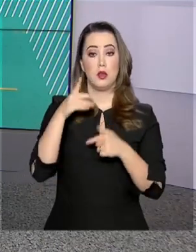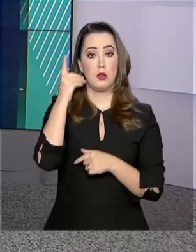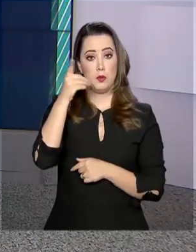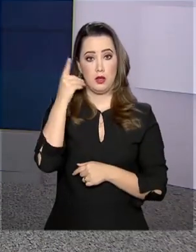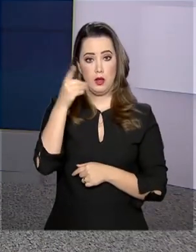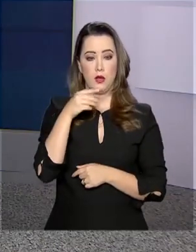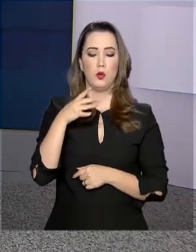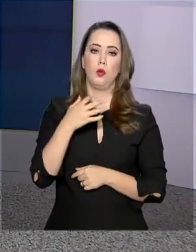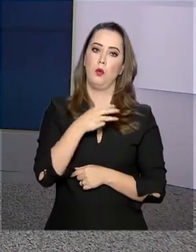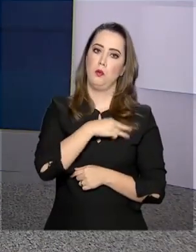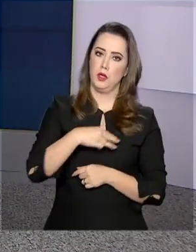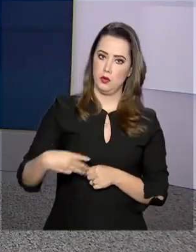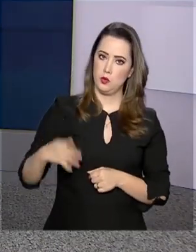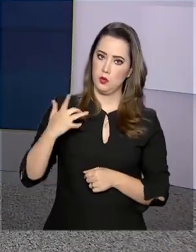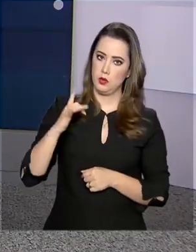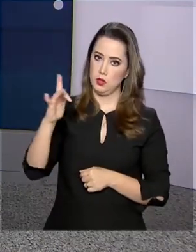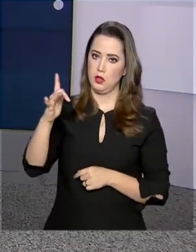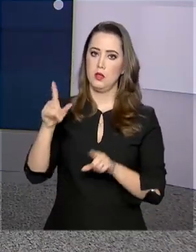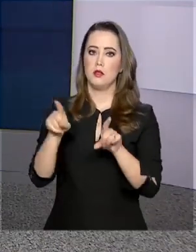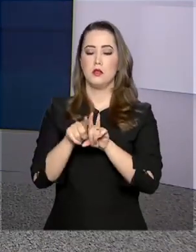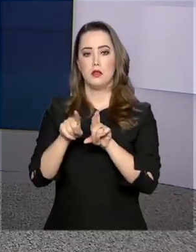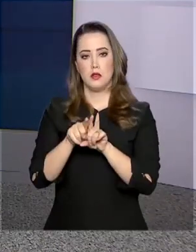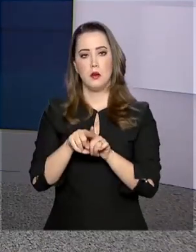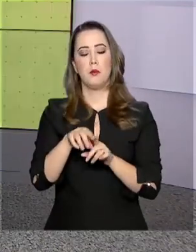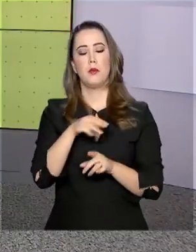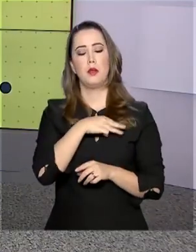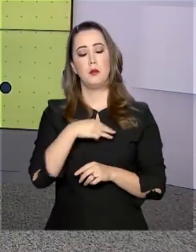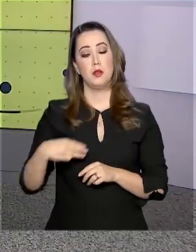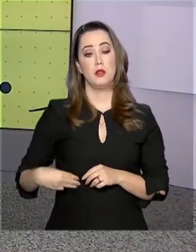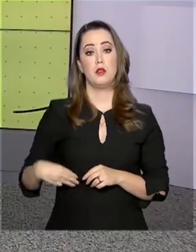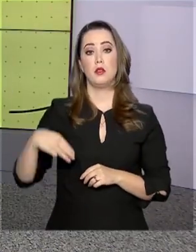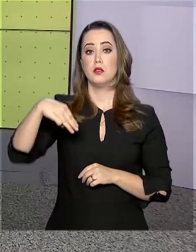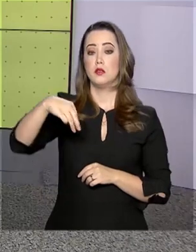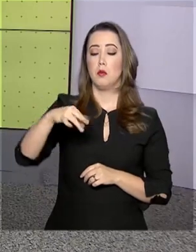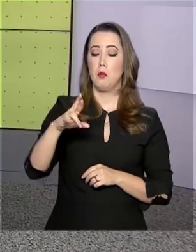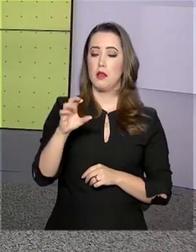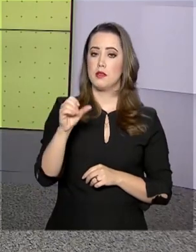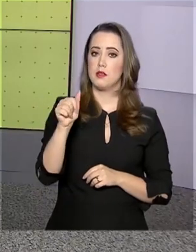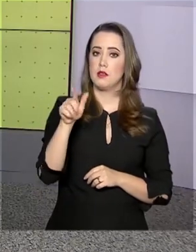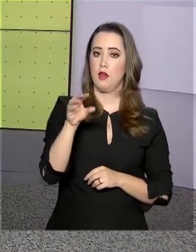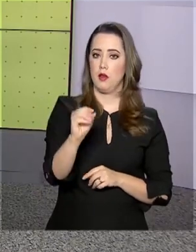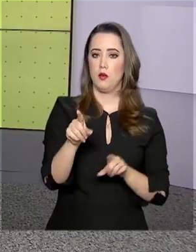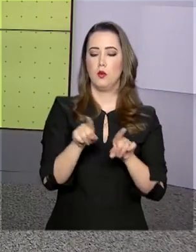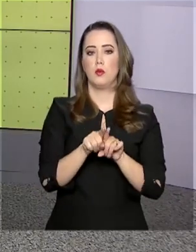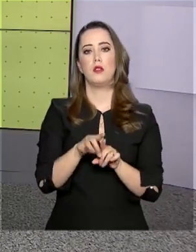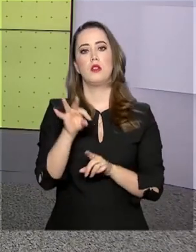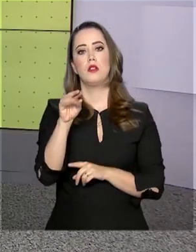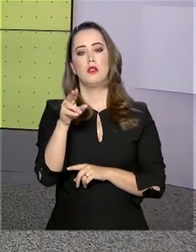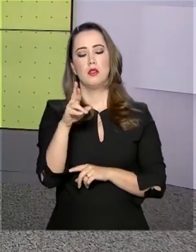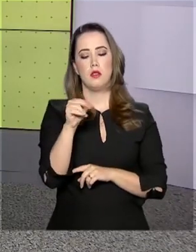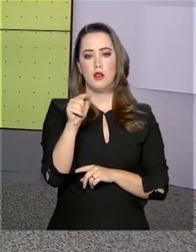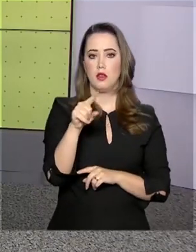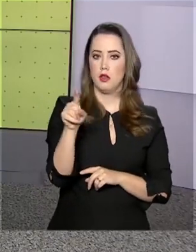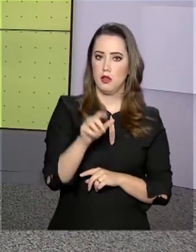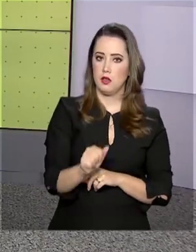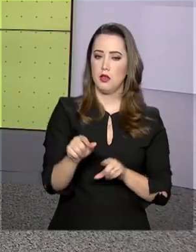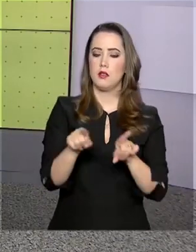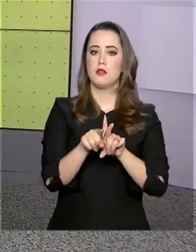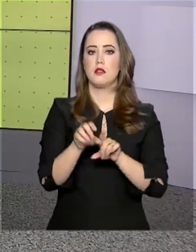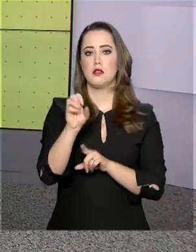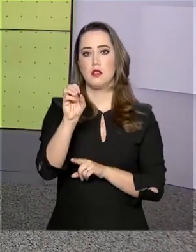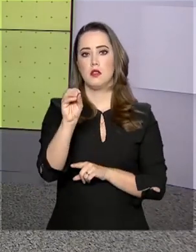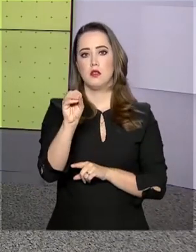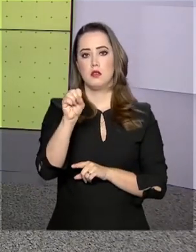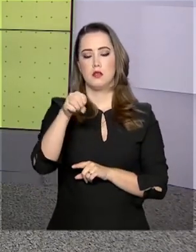e Marcelo Álvaro Antônio, do Turismo. Tereza Cristina, da Agricultura, e Osmar Terra, da Cidadania, também devem ser liberados para